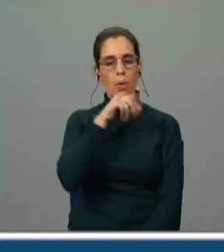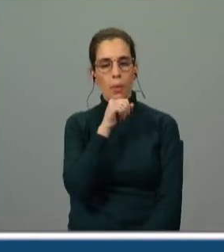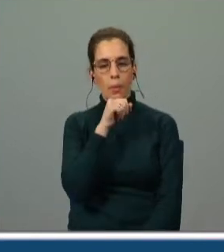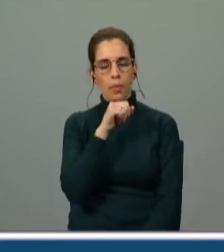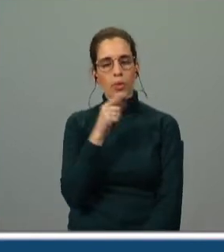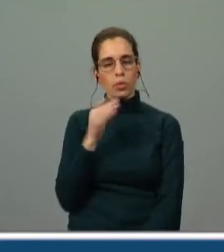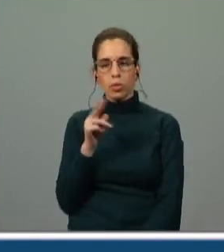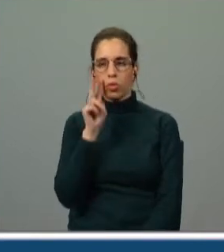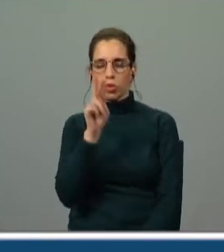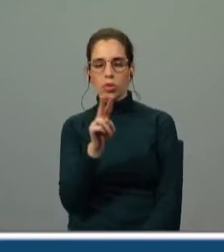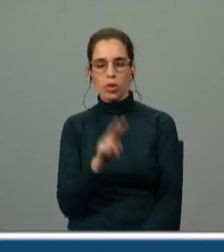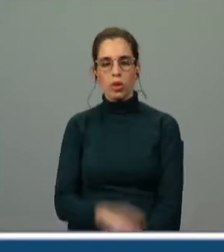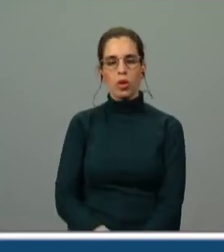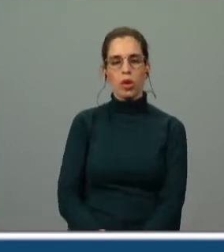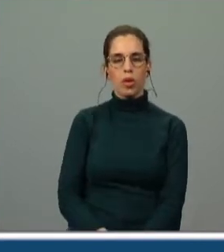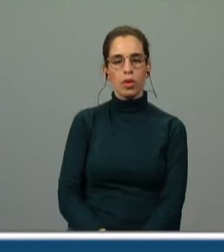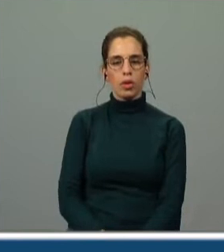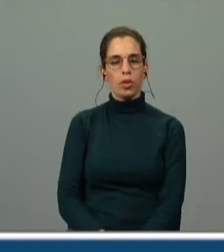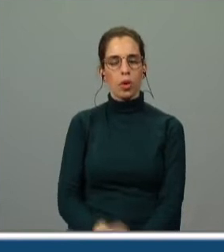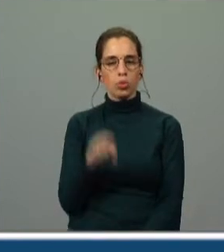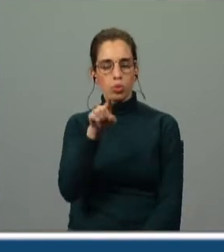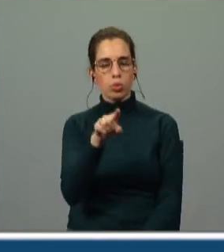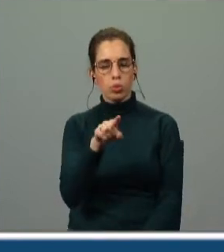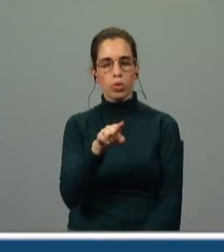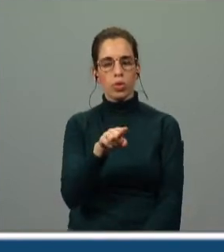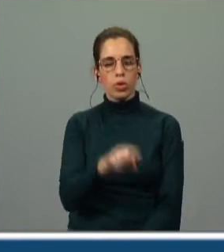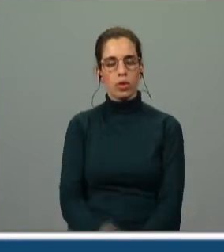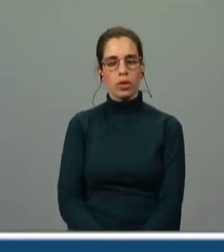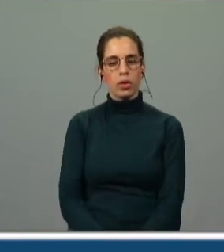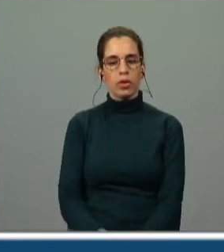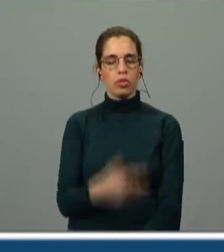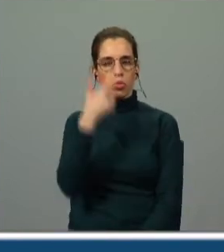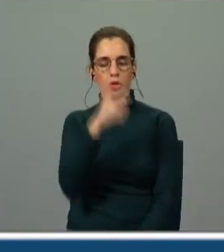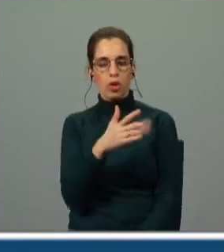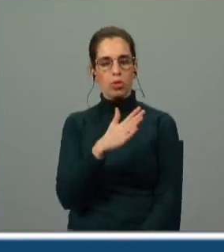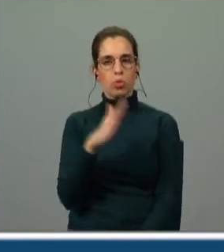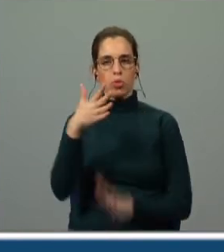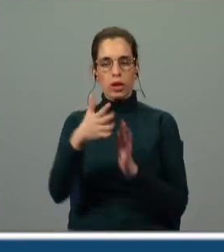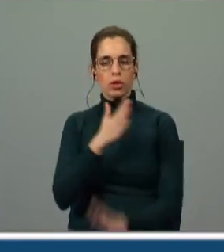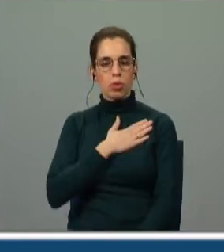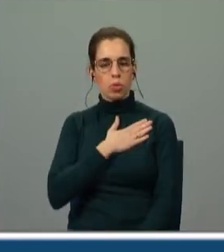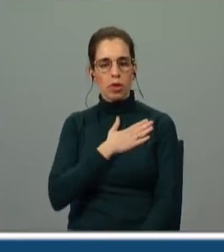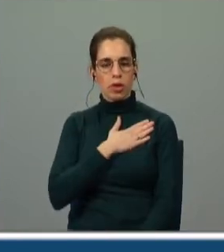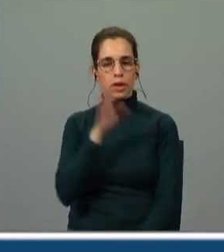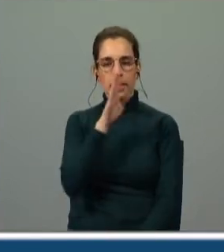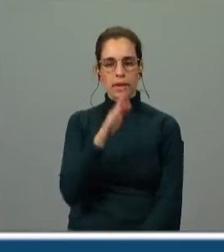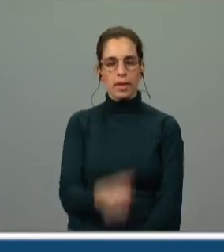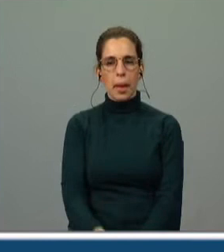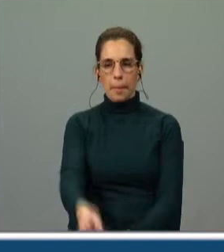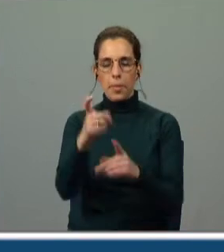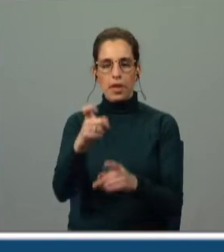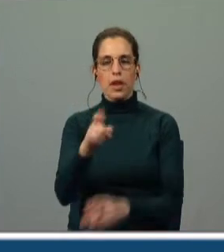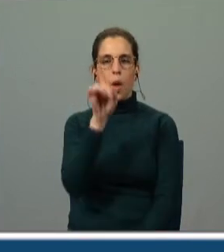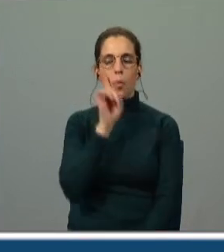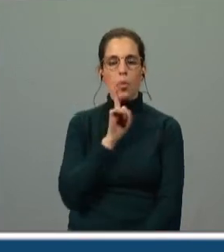e que os irmãos que Roma edificaram. Oh, tu! Que tens de humano o gesto e o peito. Se de humano é matar uma donzela fraca e sem força